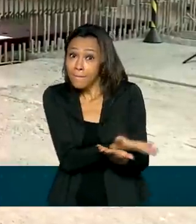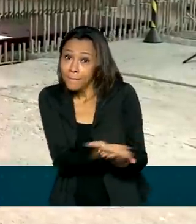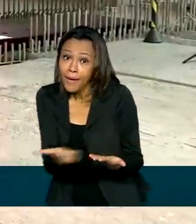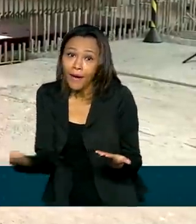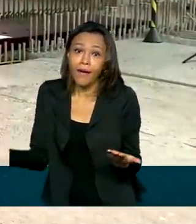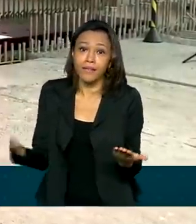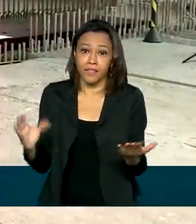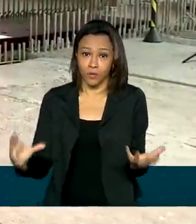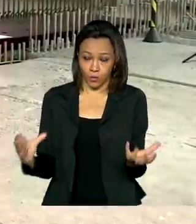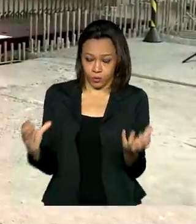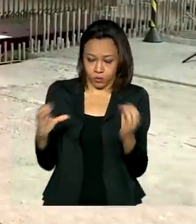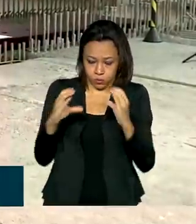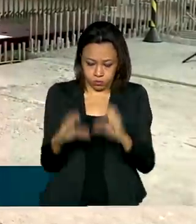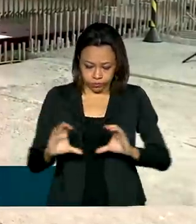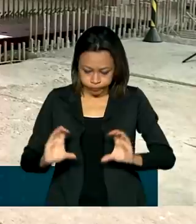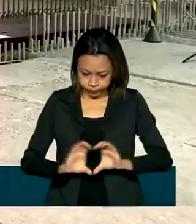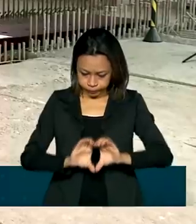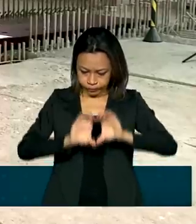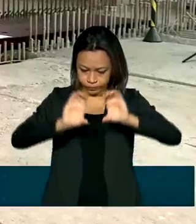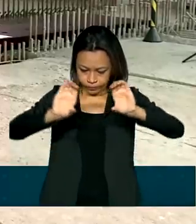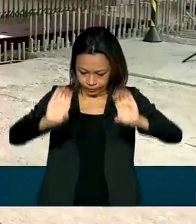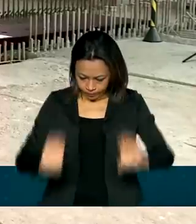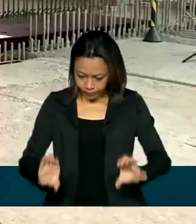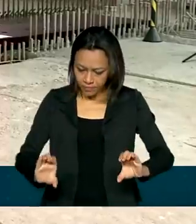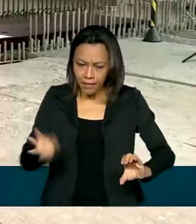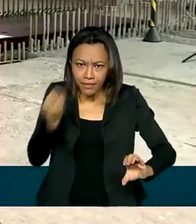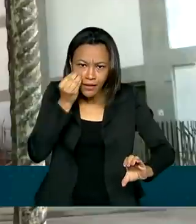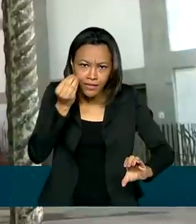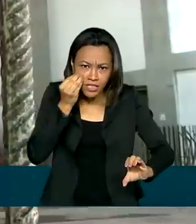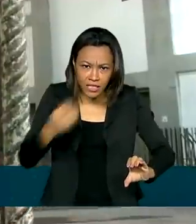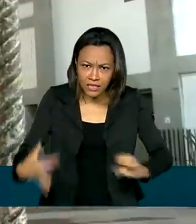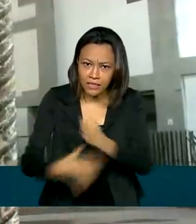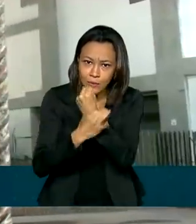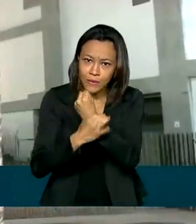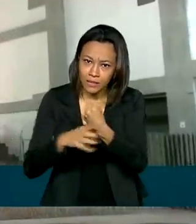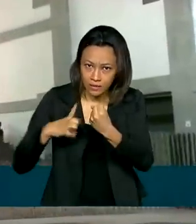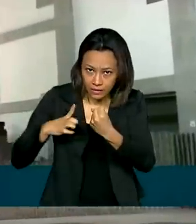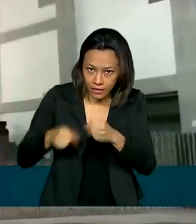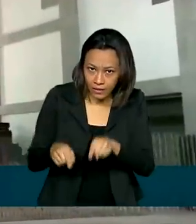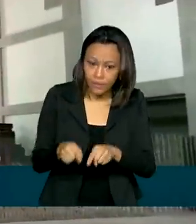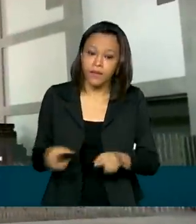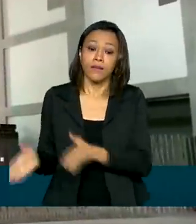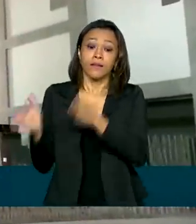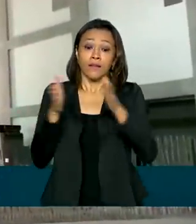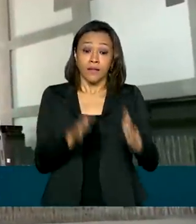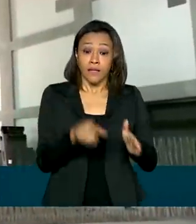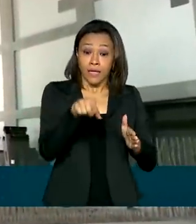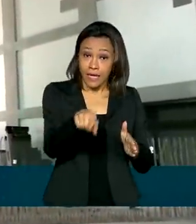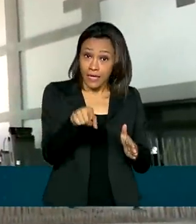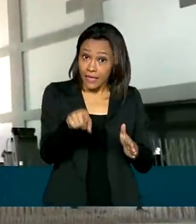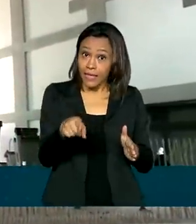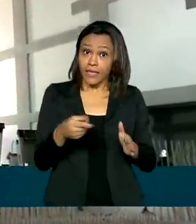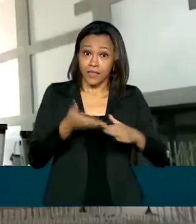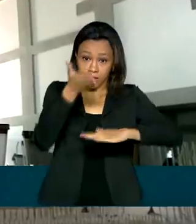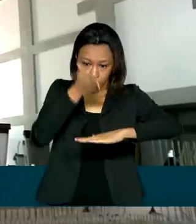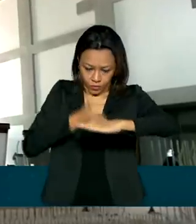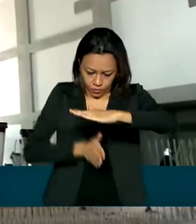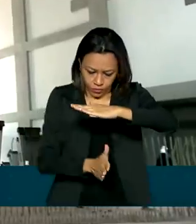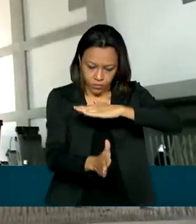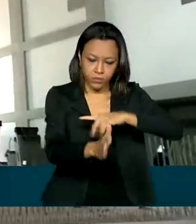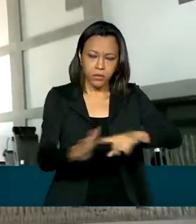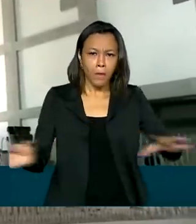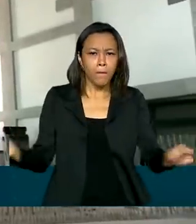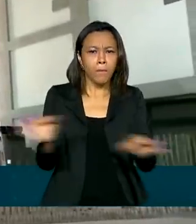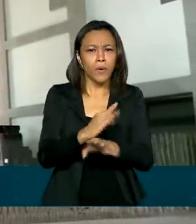que será montado neste espaço para ser testado de forma segura. A previsão é de que o submarino Álvaro Alberto fique pronto em